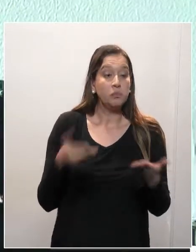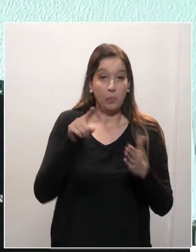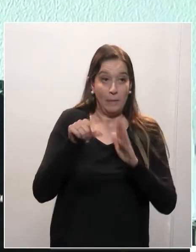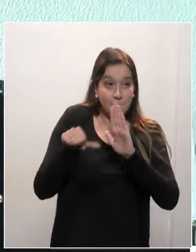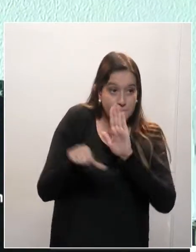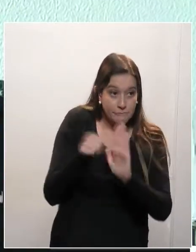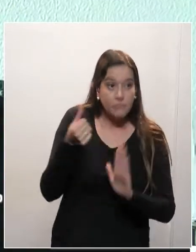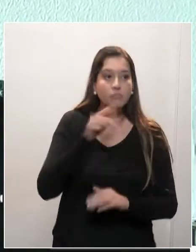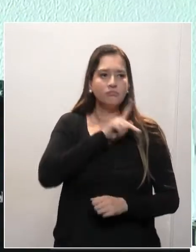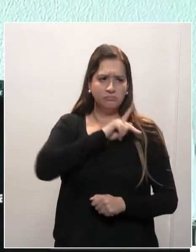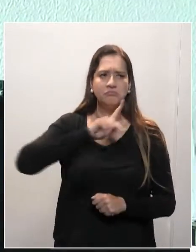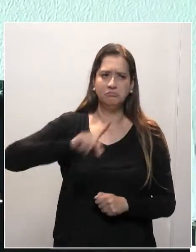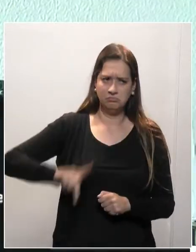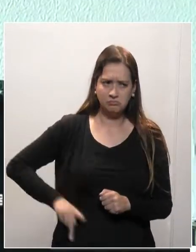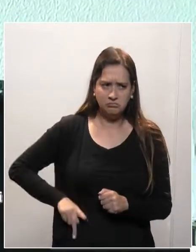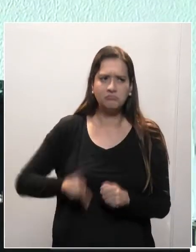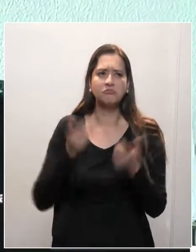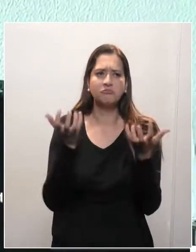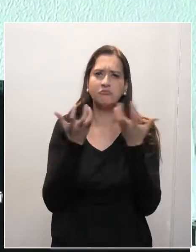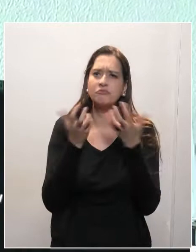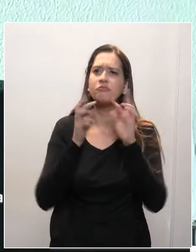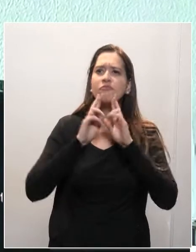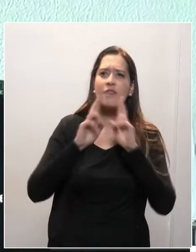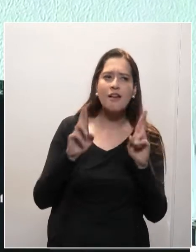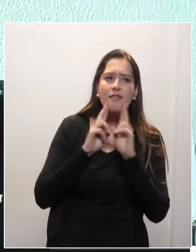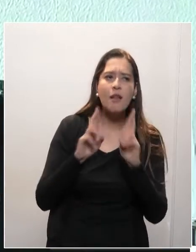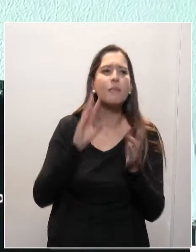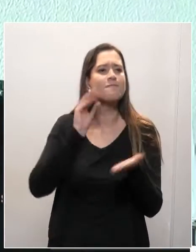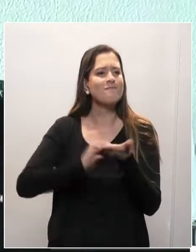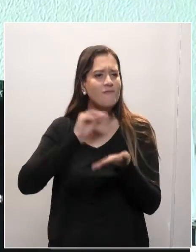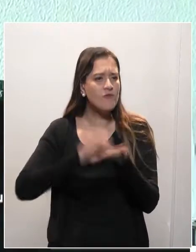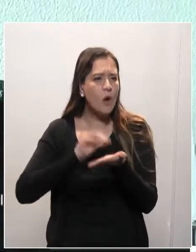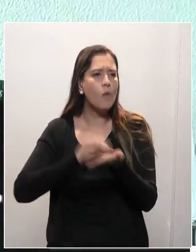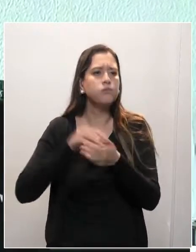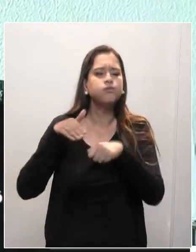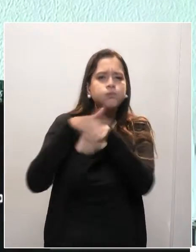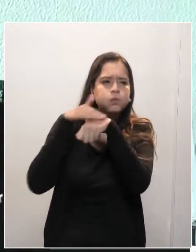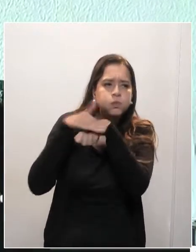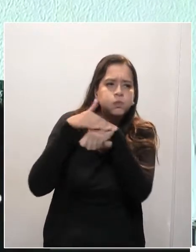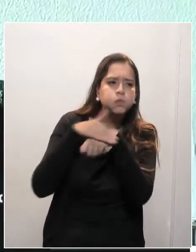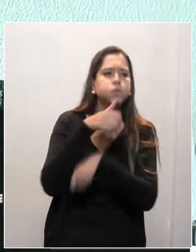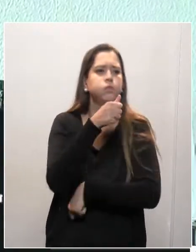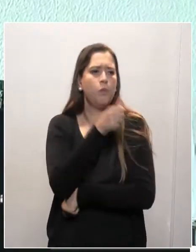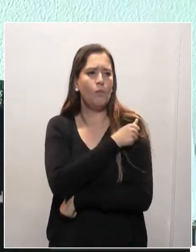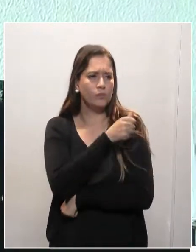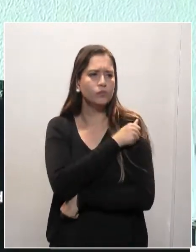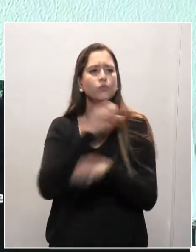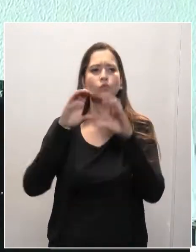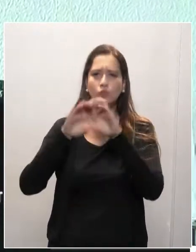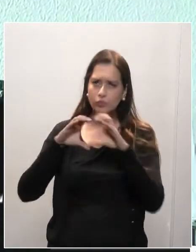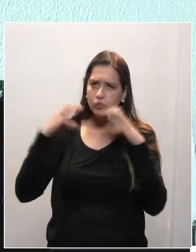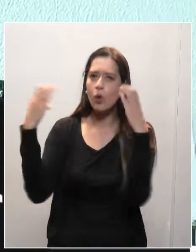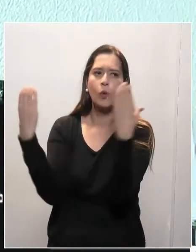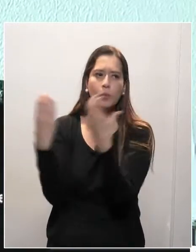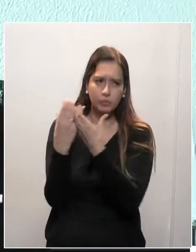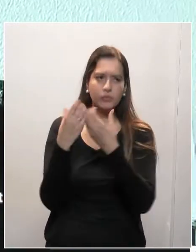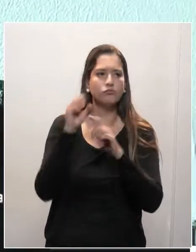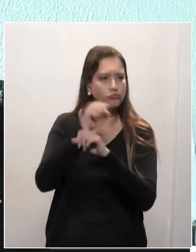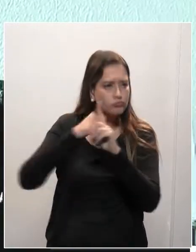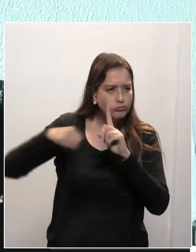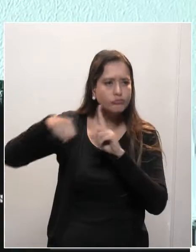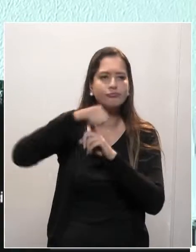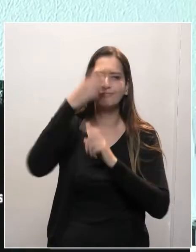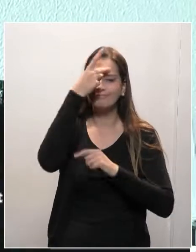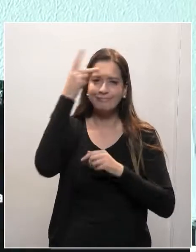entre o aluno, entre a sociedade, entre a comunidade e também os seus servidores. O excesso de